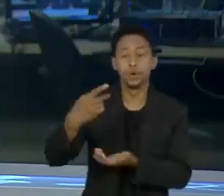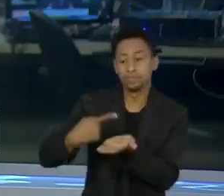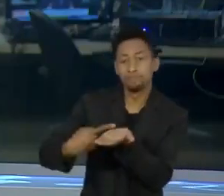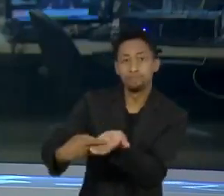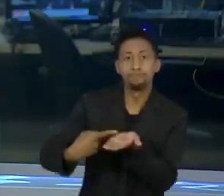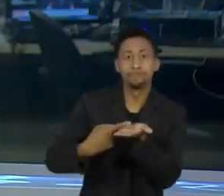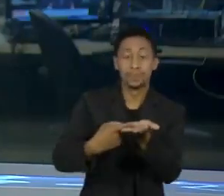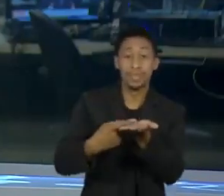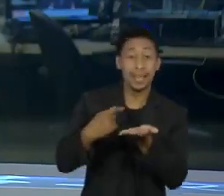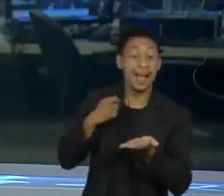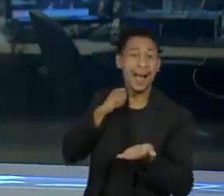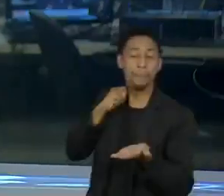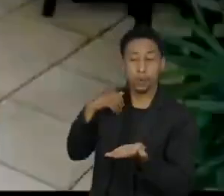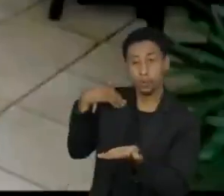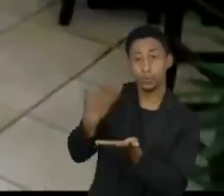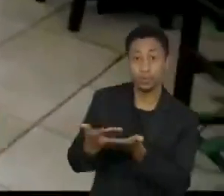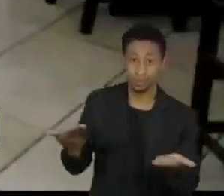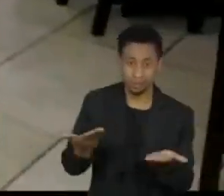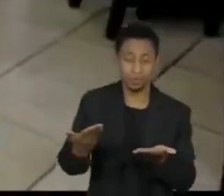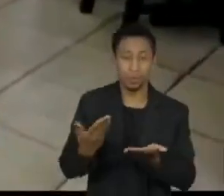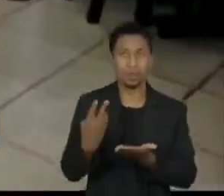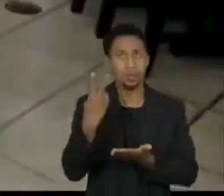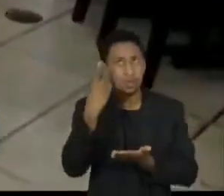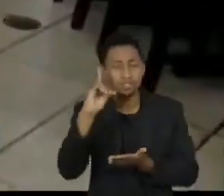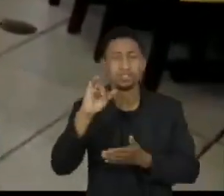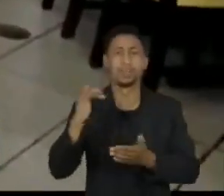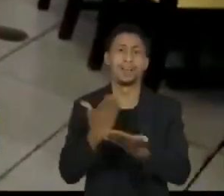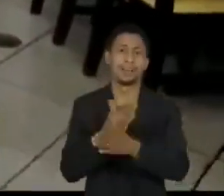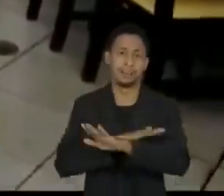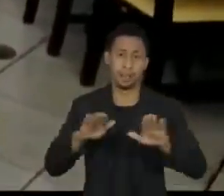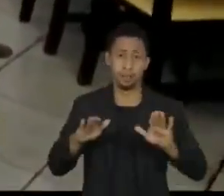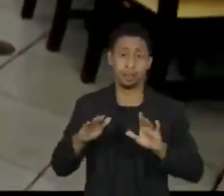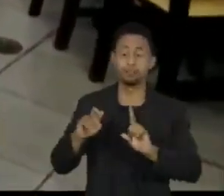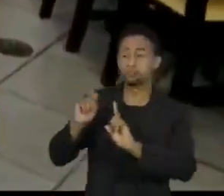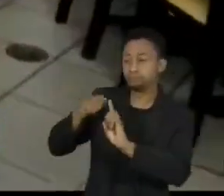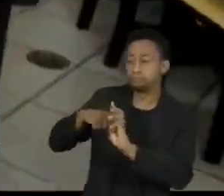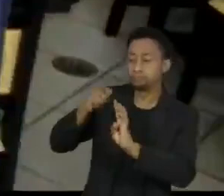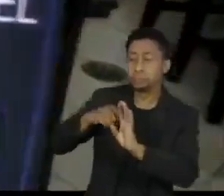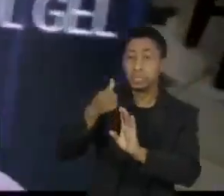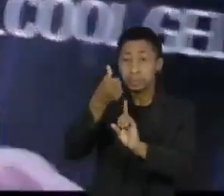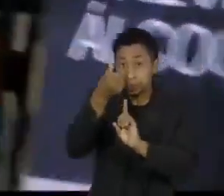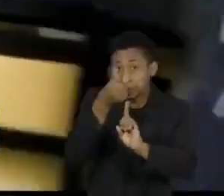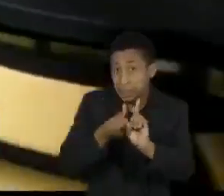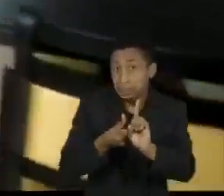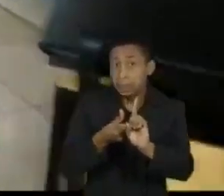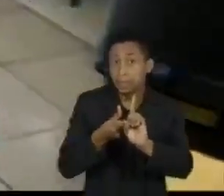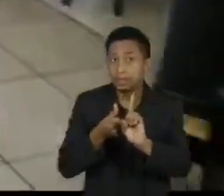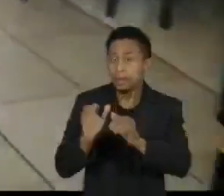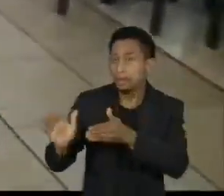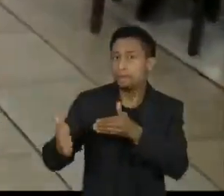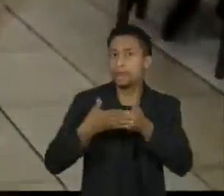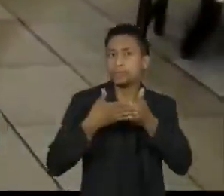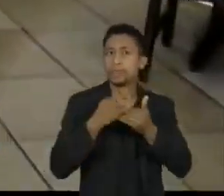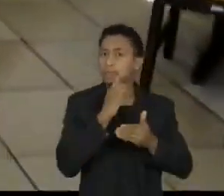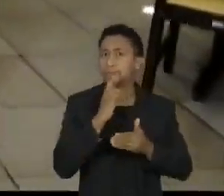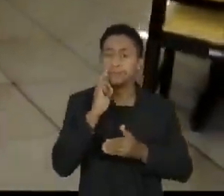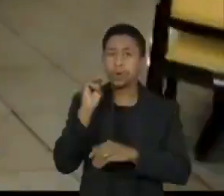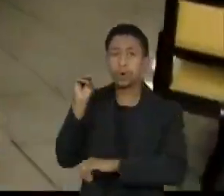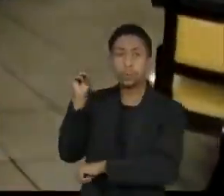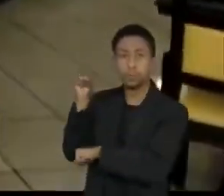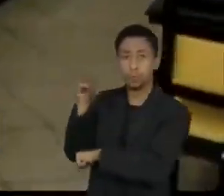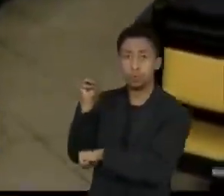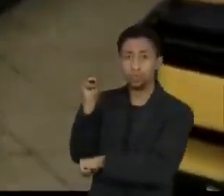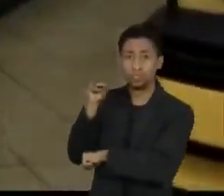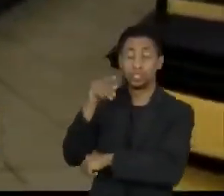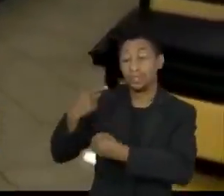abril, termina daqui a dois dias. Durante os seis meses que ficou fechado, os nove funcionários deste restaurante em Mogi das Cruzes, no